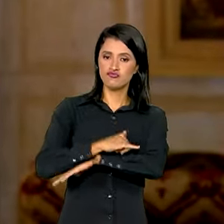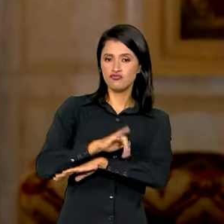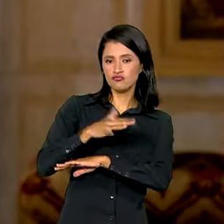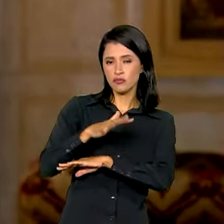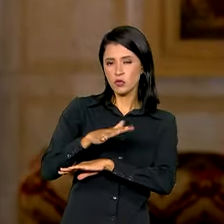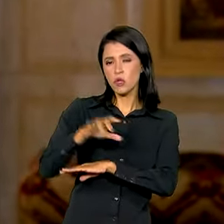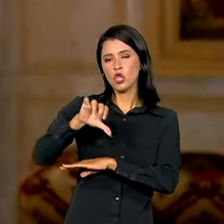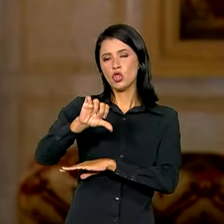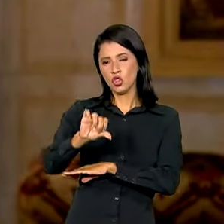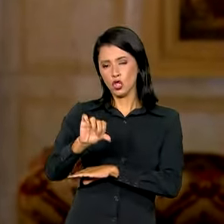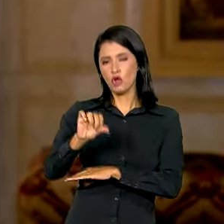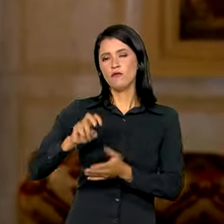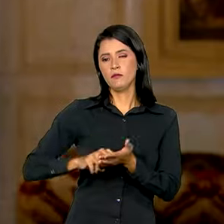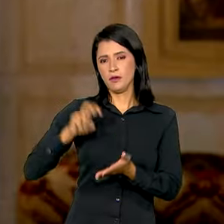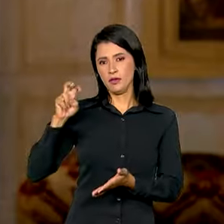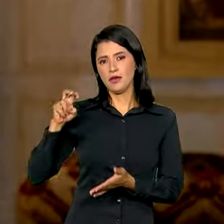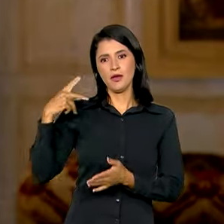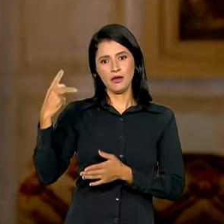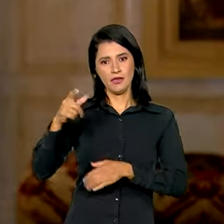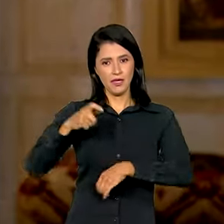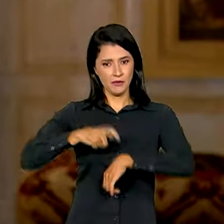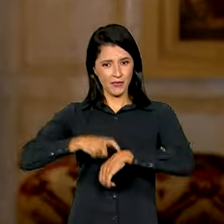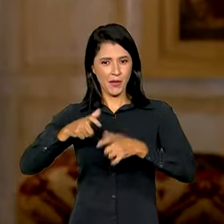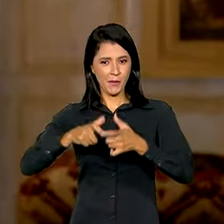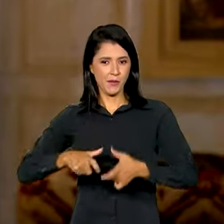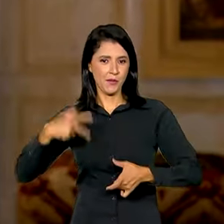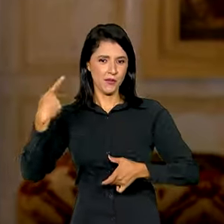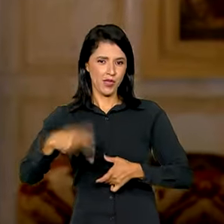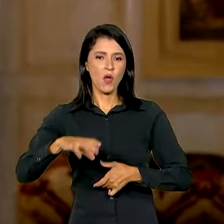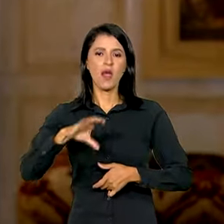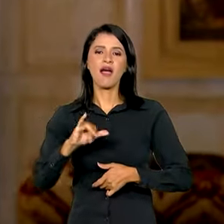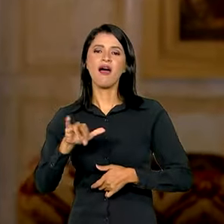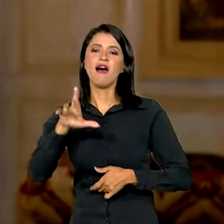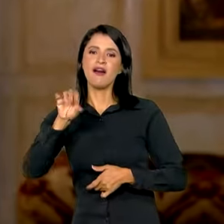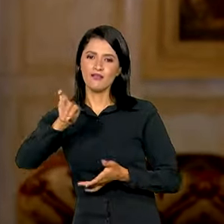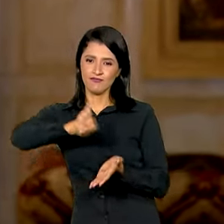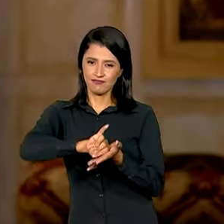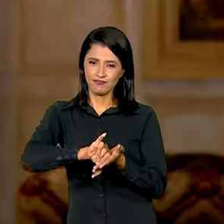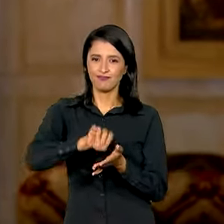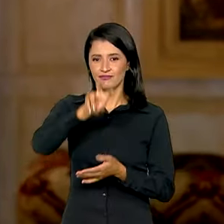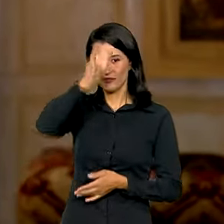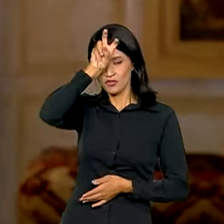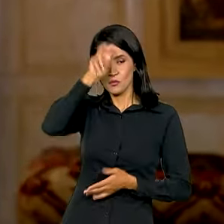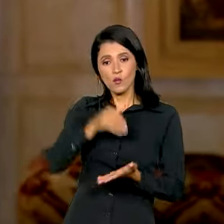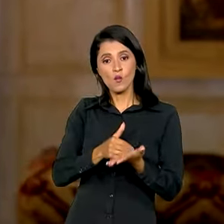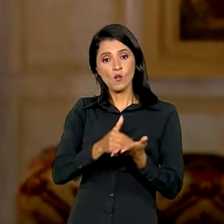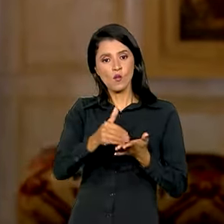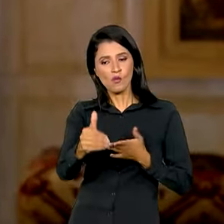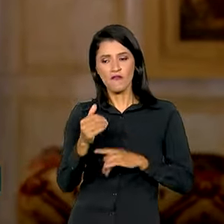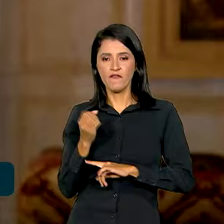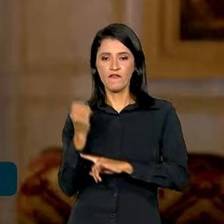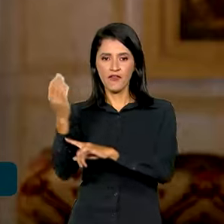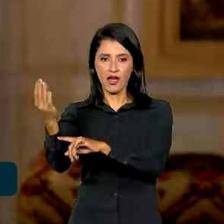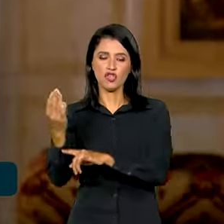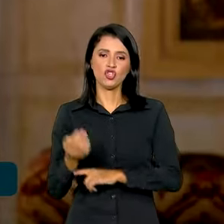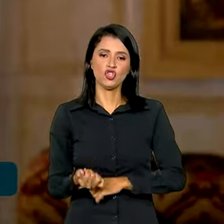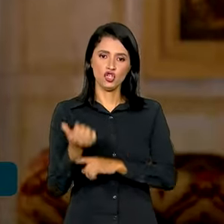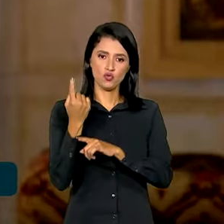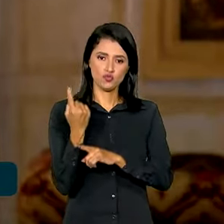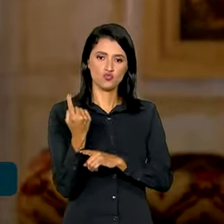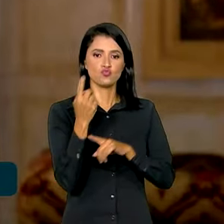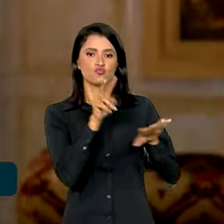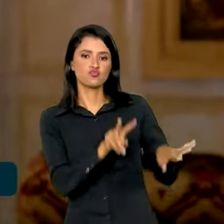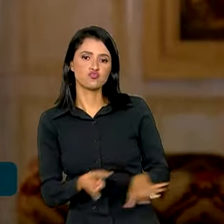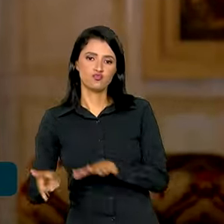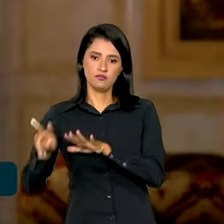volta de 9 horas da manhã, horário local, aqui no Cairo, capital do Egito, para o início de uma viagem de quase uma